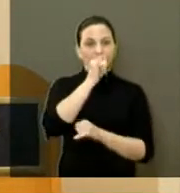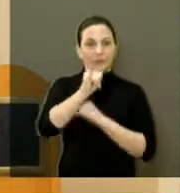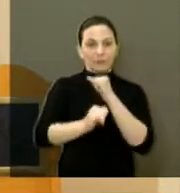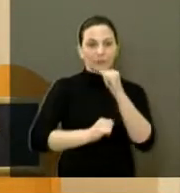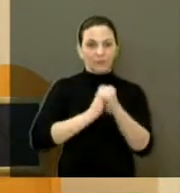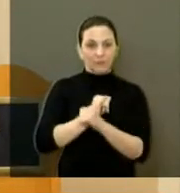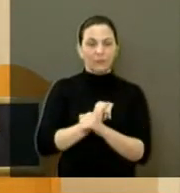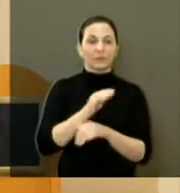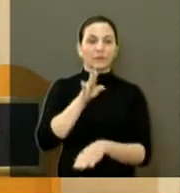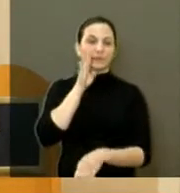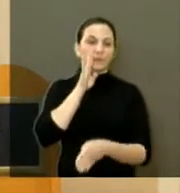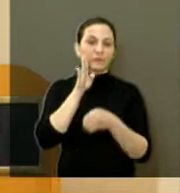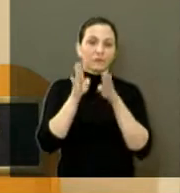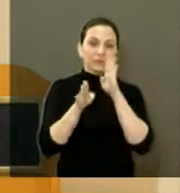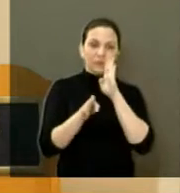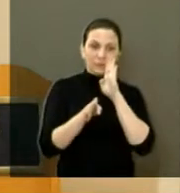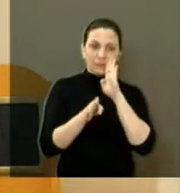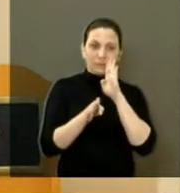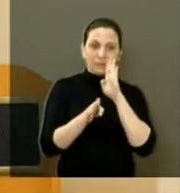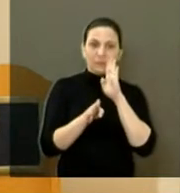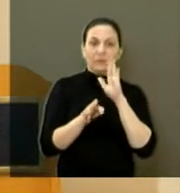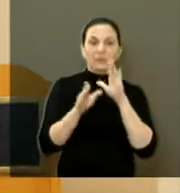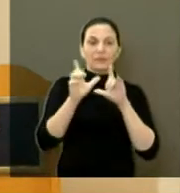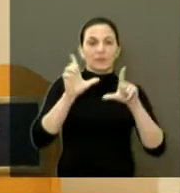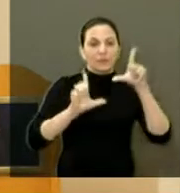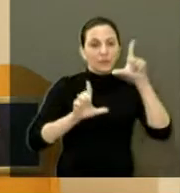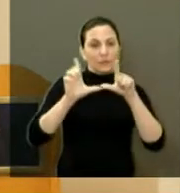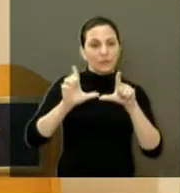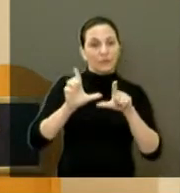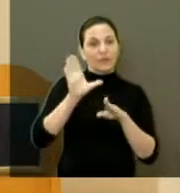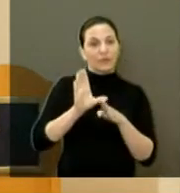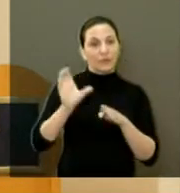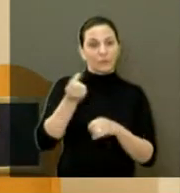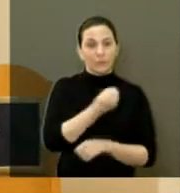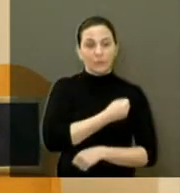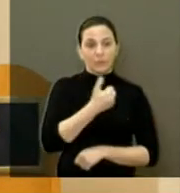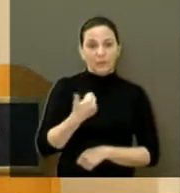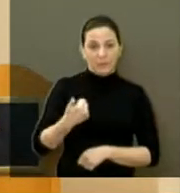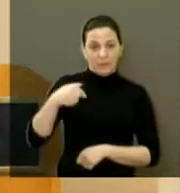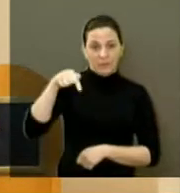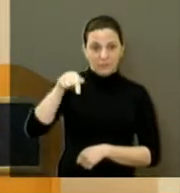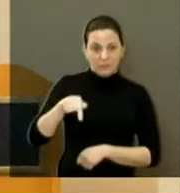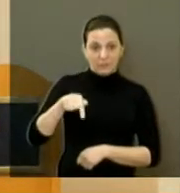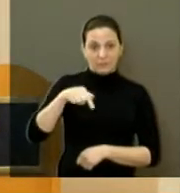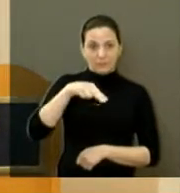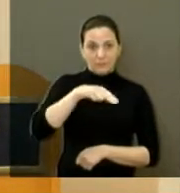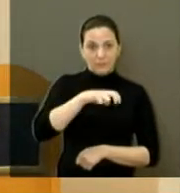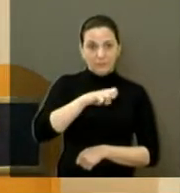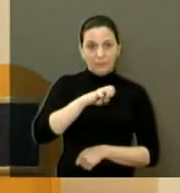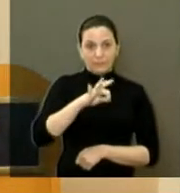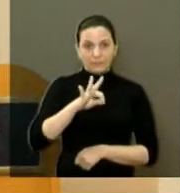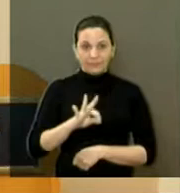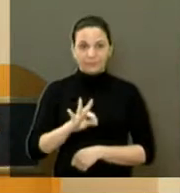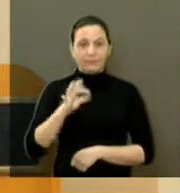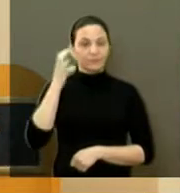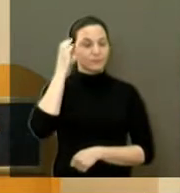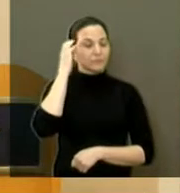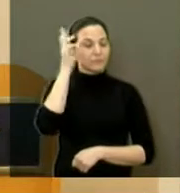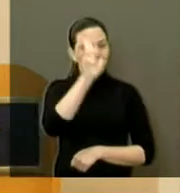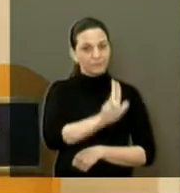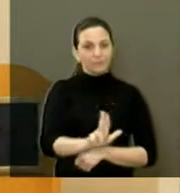via Facebook, pela TV Câmara, canal 17 da NET, rádio e Uniana.